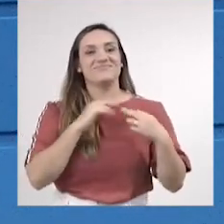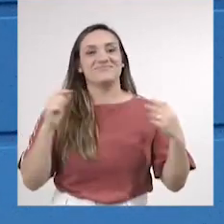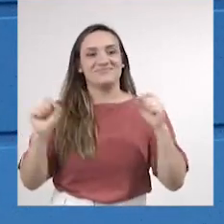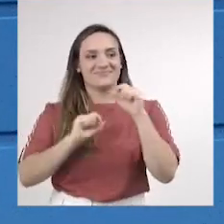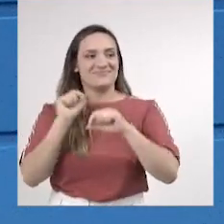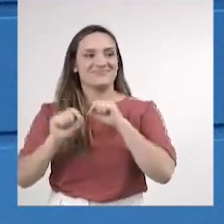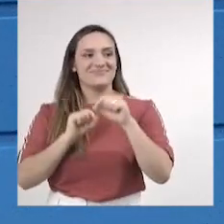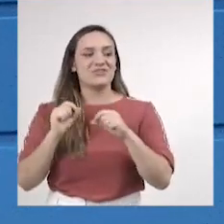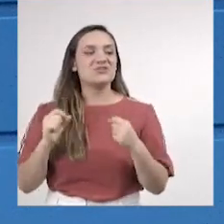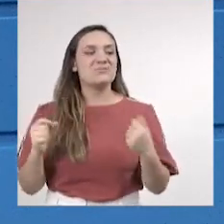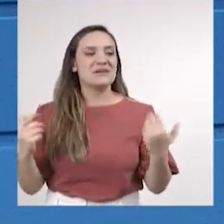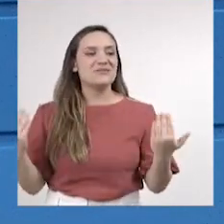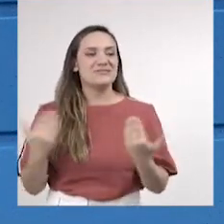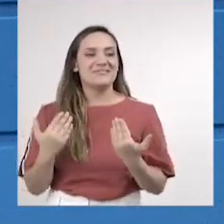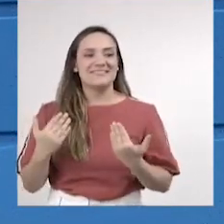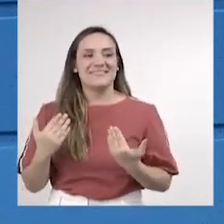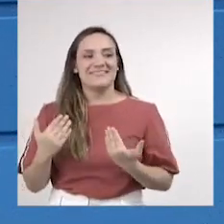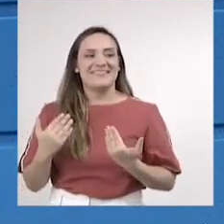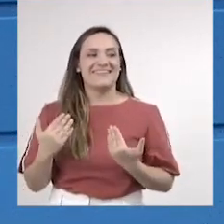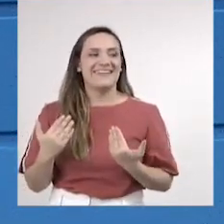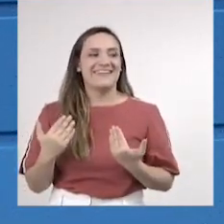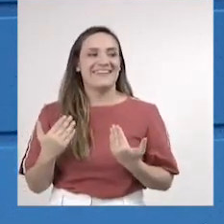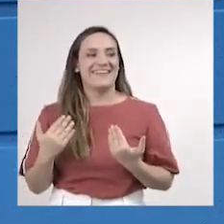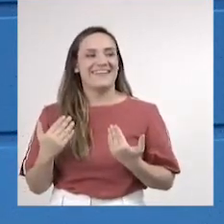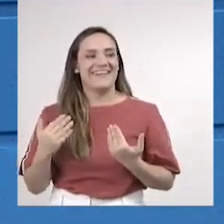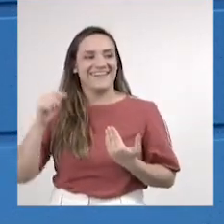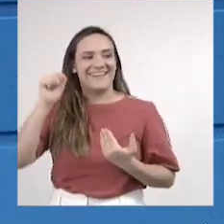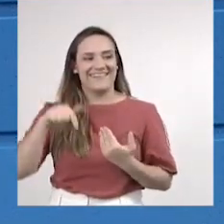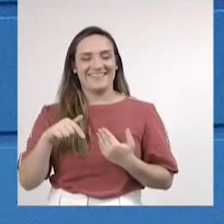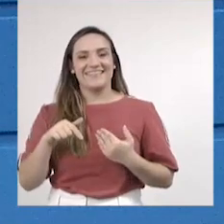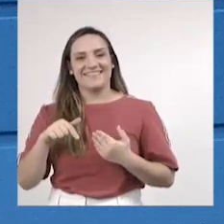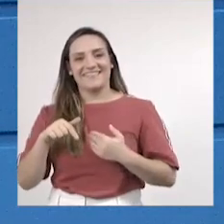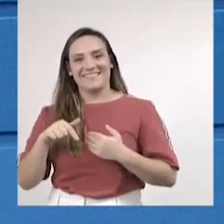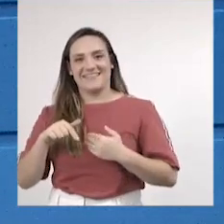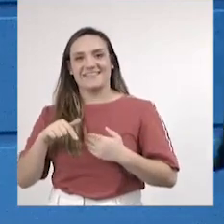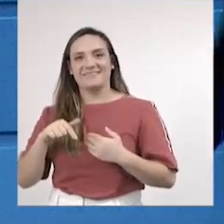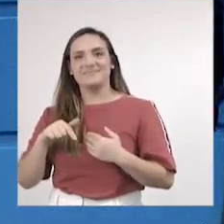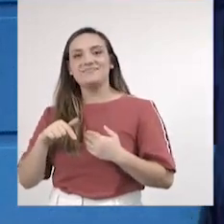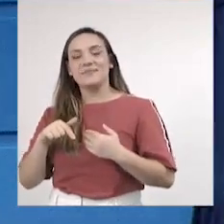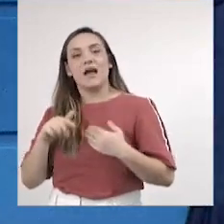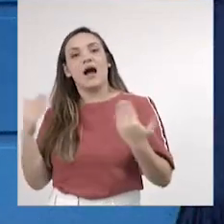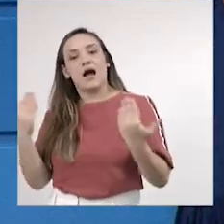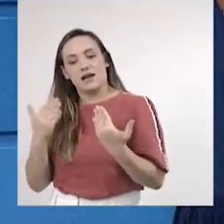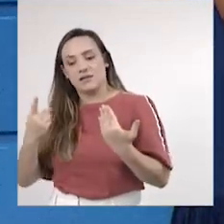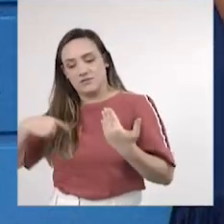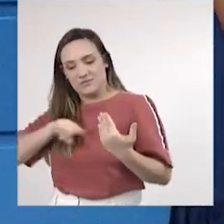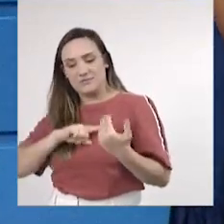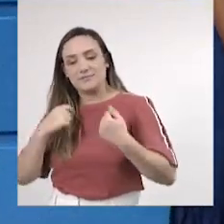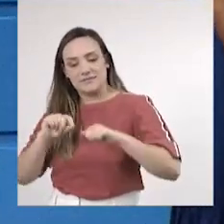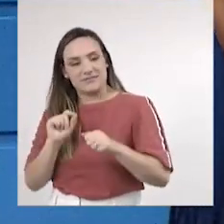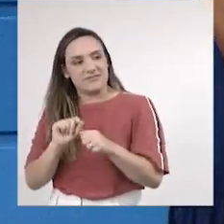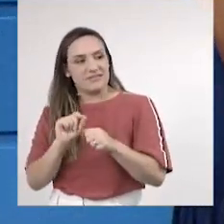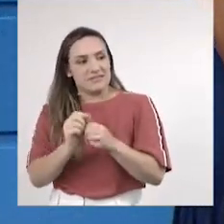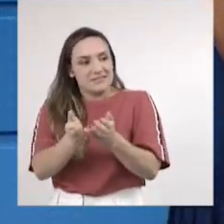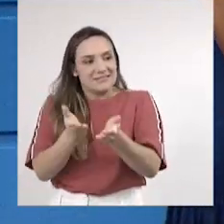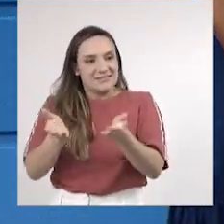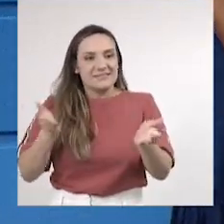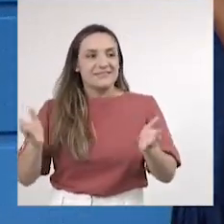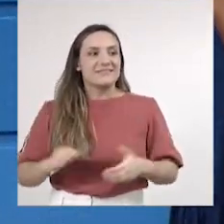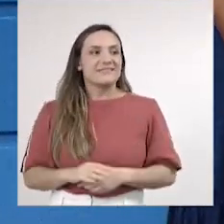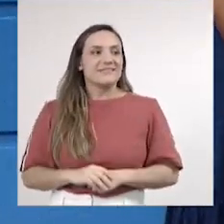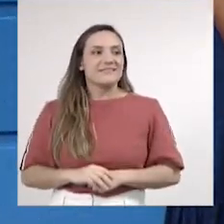das rodovias, nós temos sim o poder do Mato Grosso do Sul, se tornar ele o licitante e assumir as